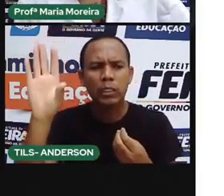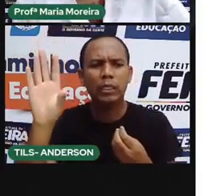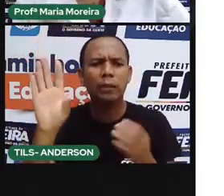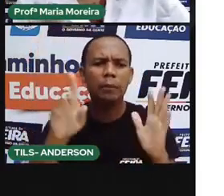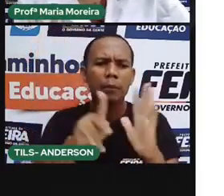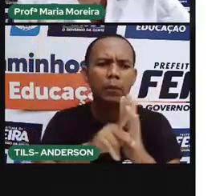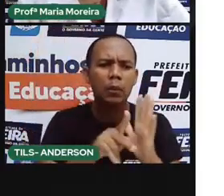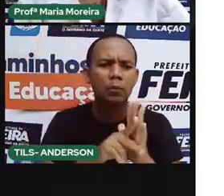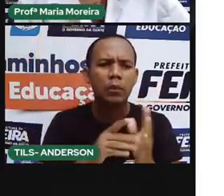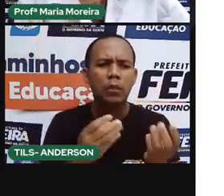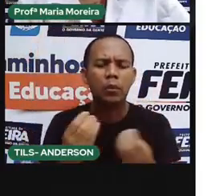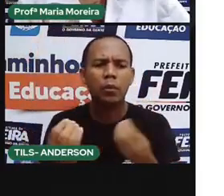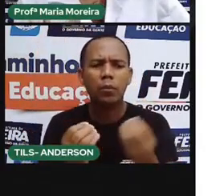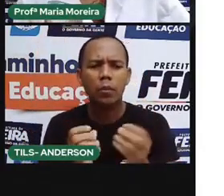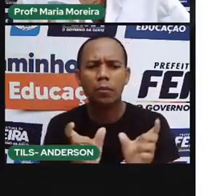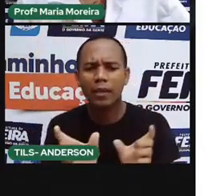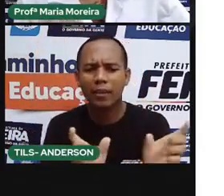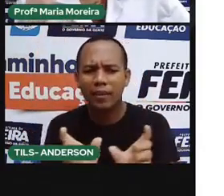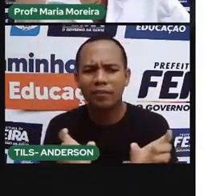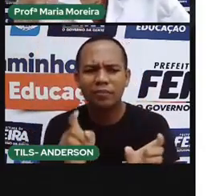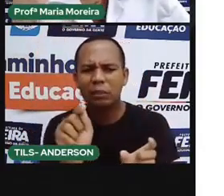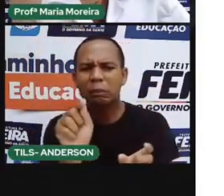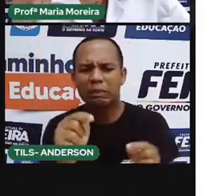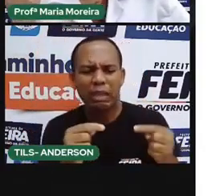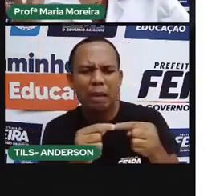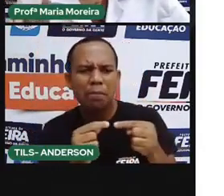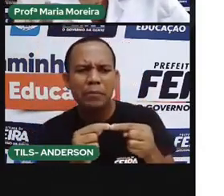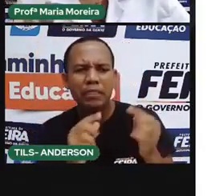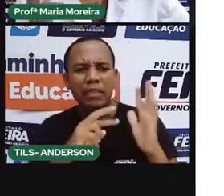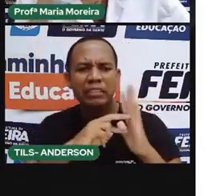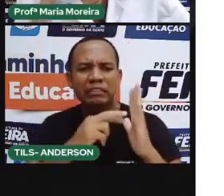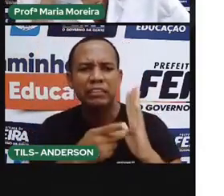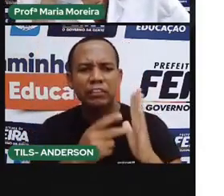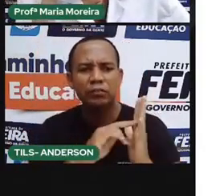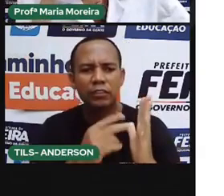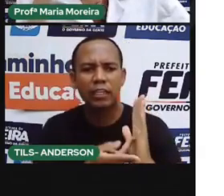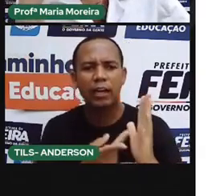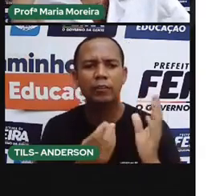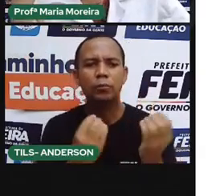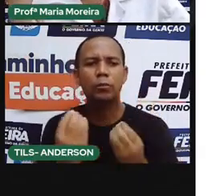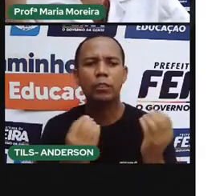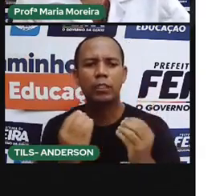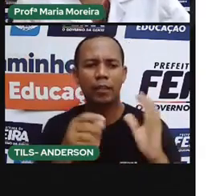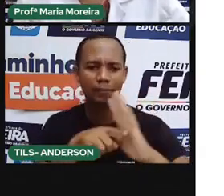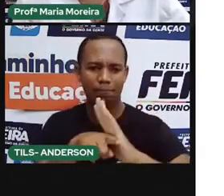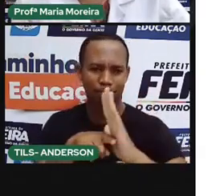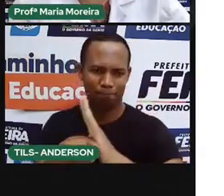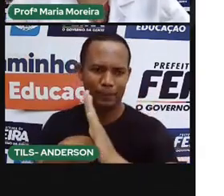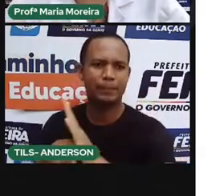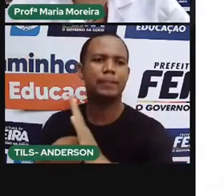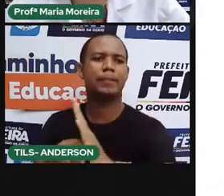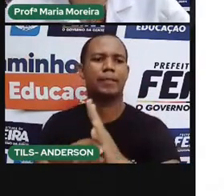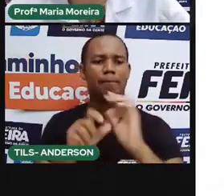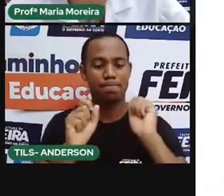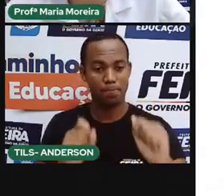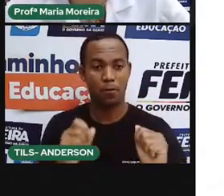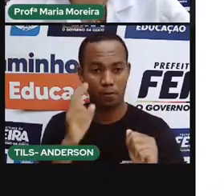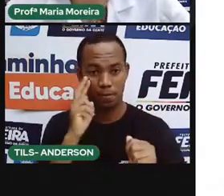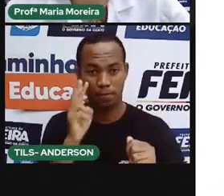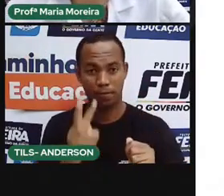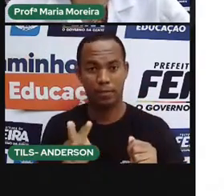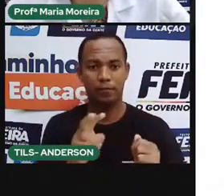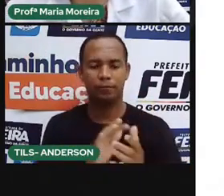indígenas. No lugar, eu já faço ali palavras. Será que existem palavras também que são aí de herança indígena? Então, vamos ver?